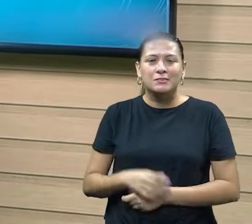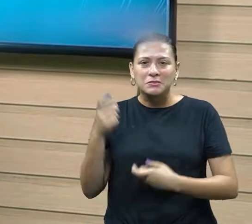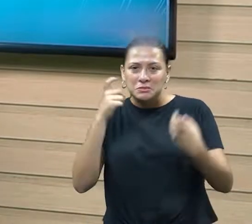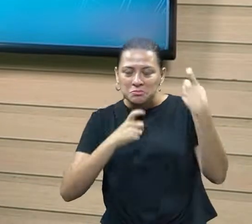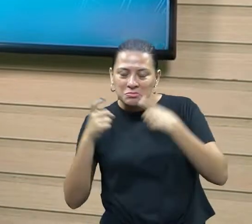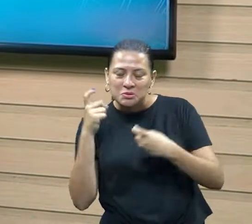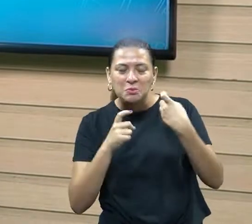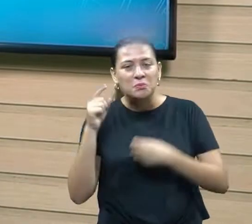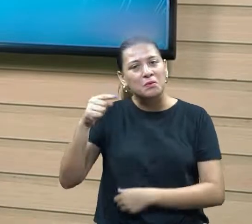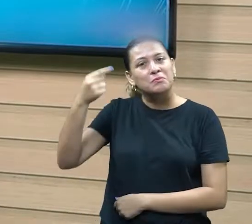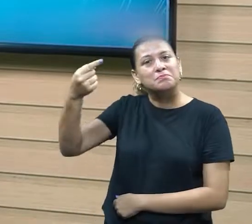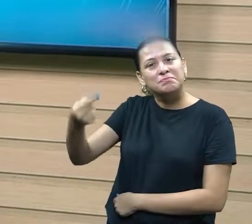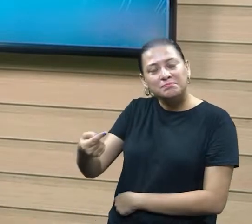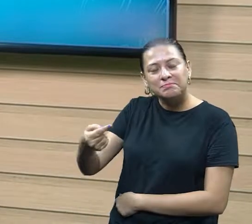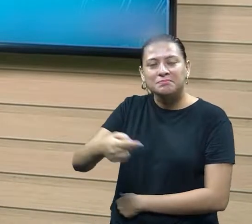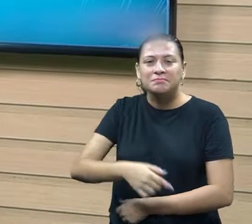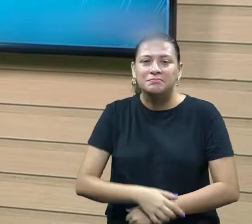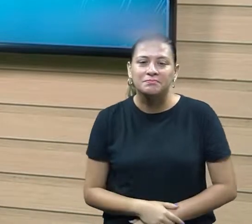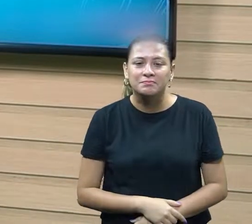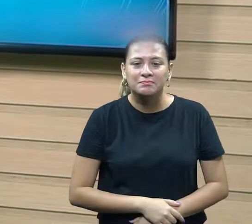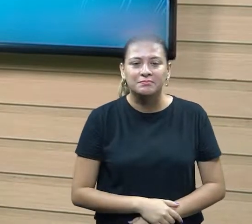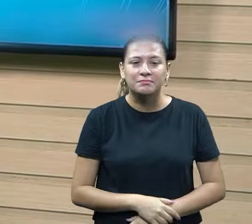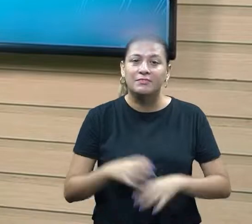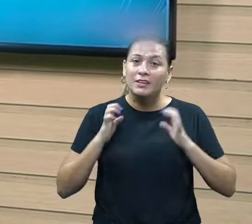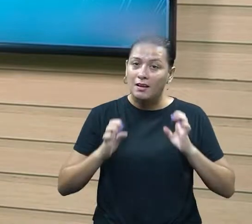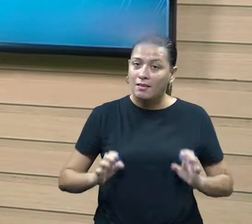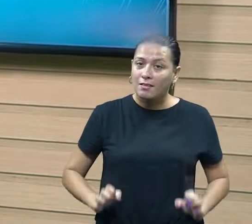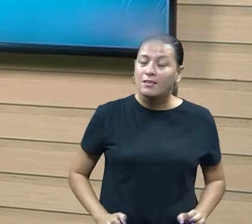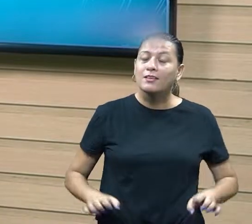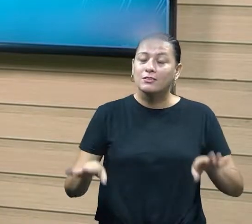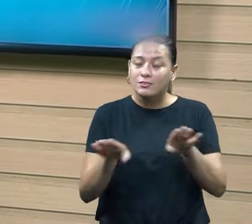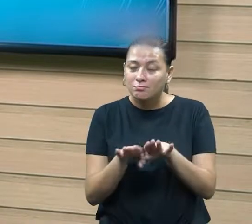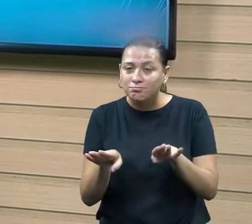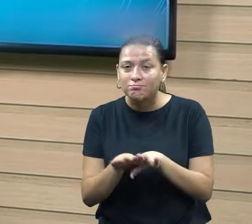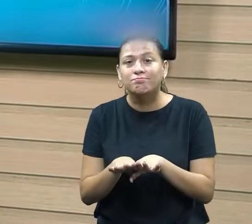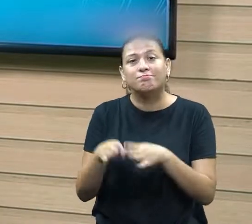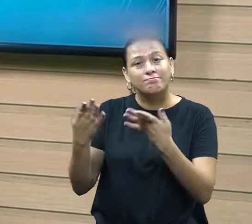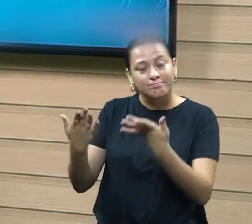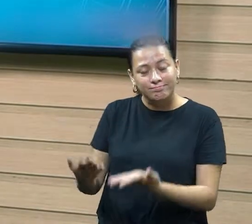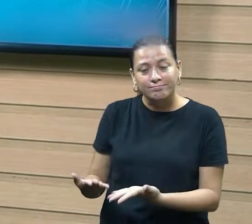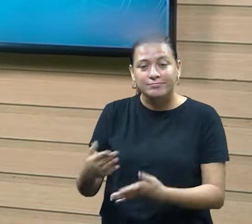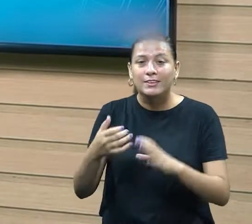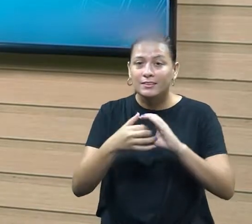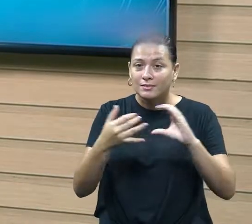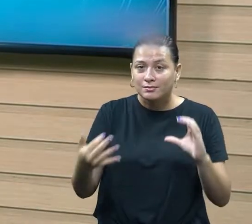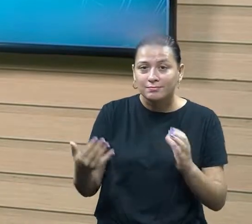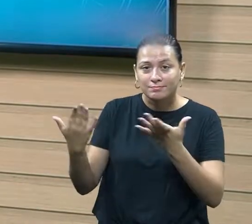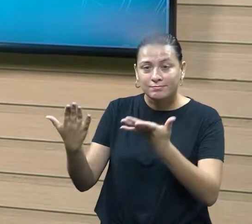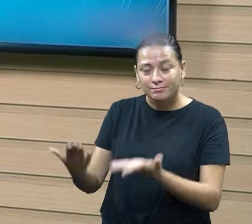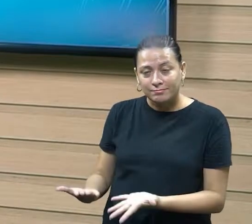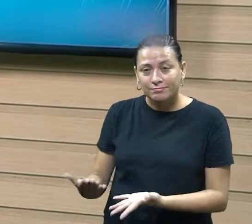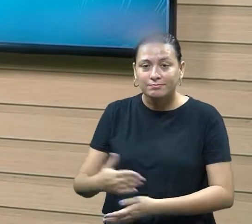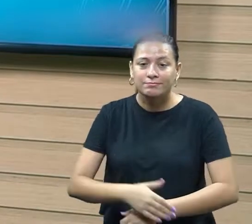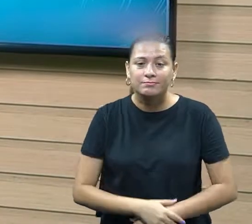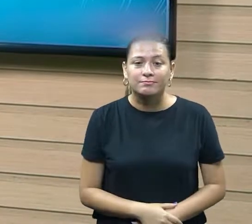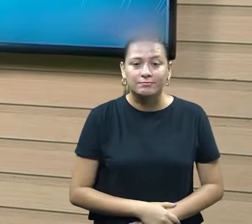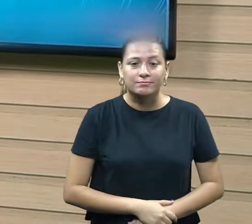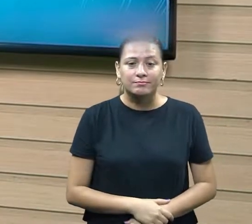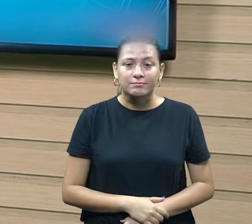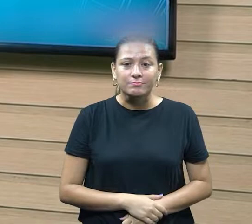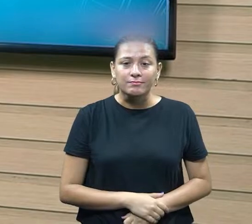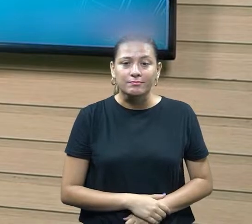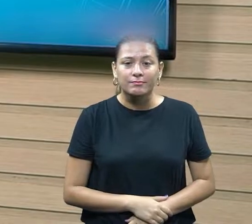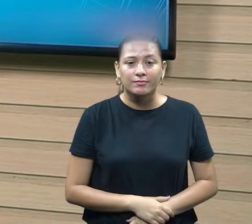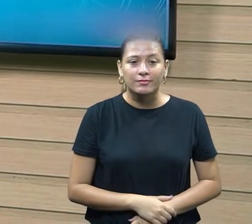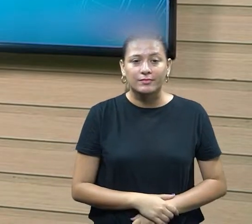preocupar com os outros. E aí, questão da ética também é muito interessante, né? E se faz presente aqui, né? E é que o